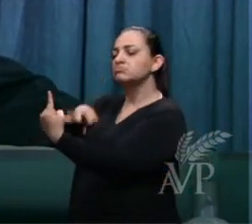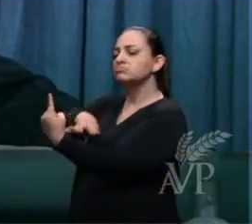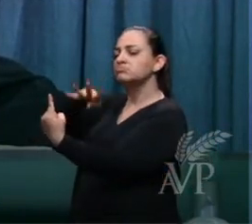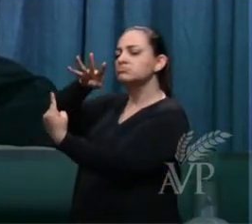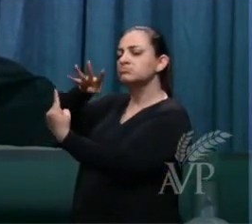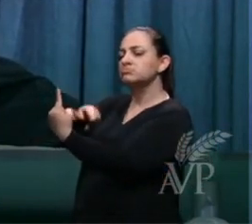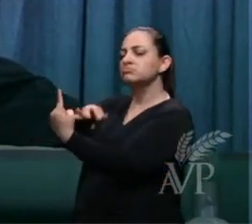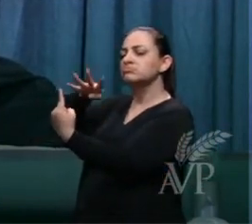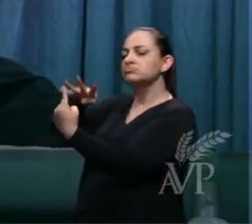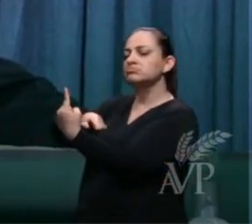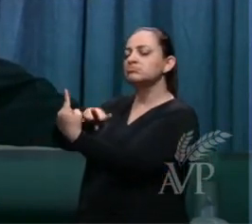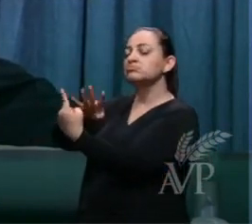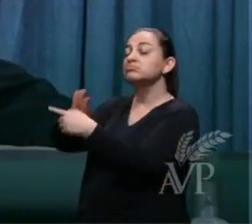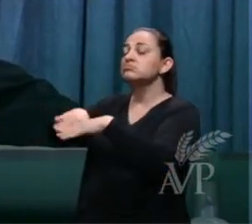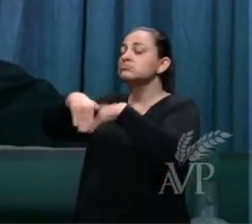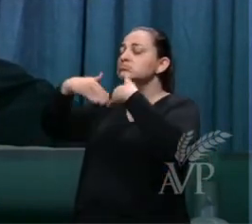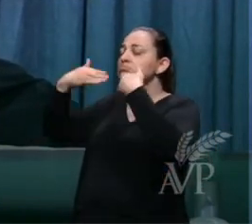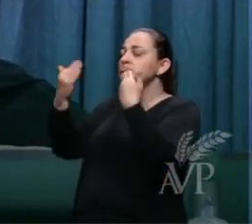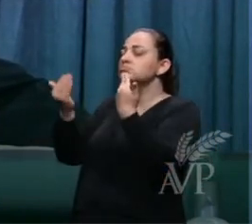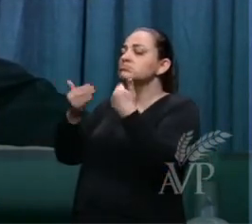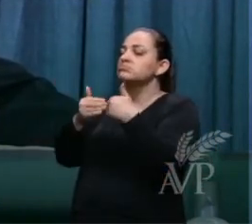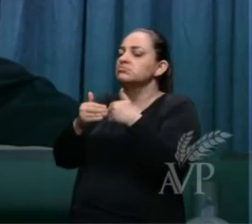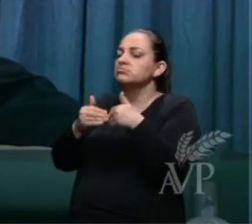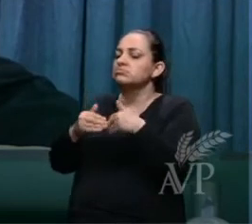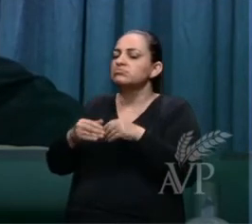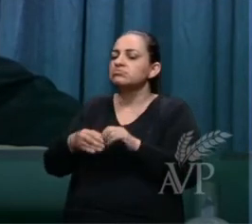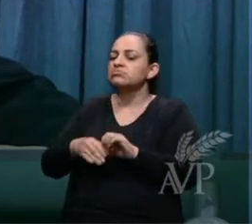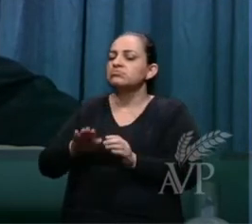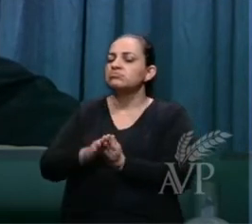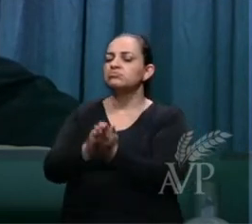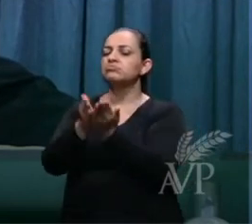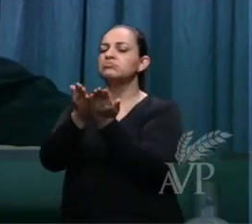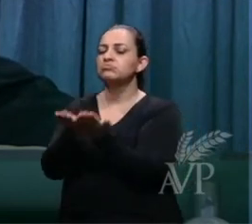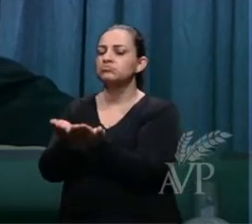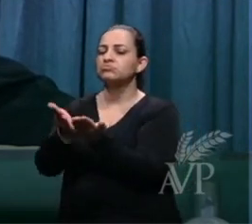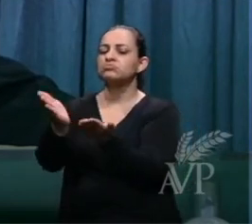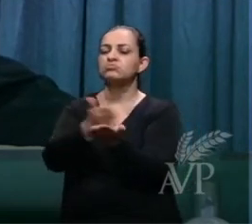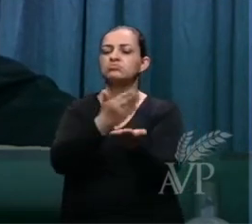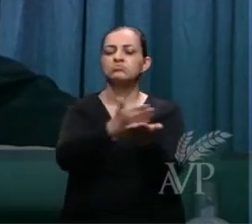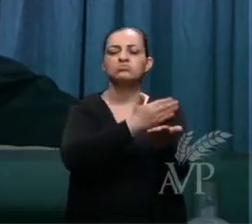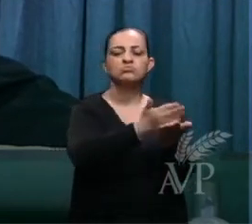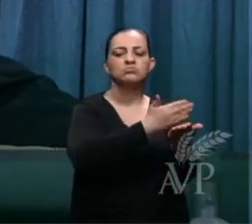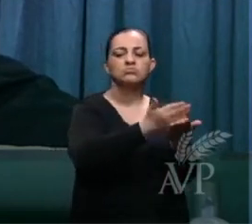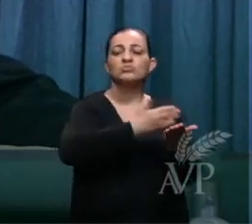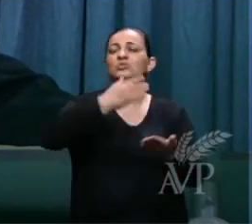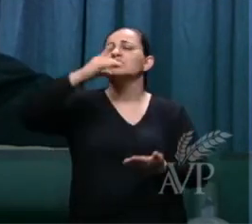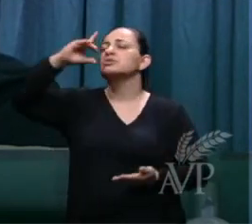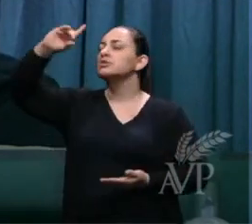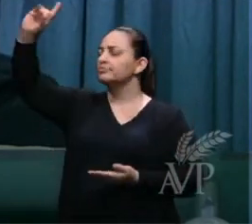e então abriu-se os livros Deus